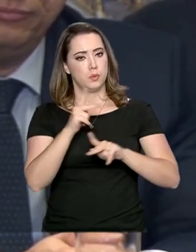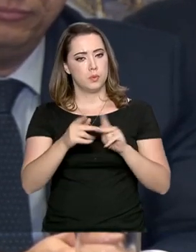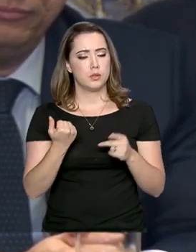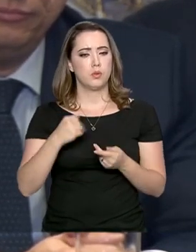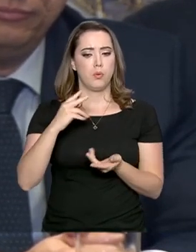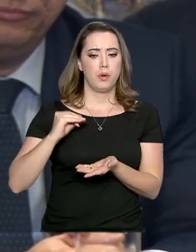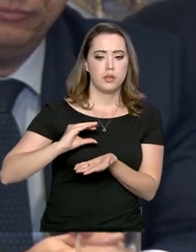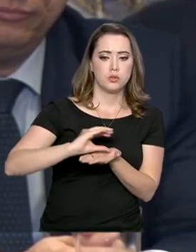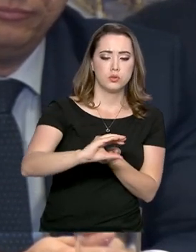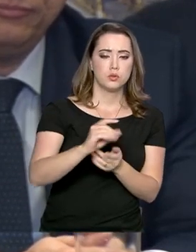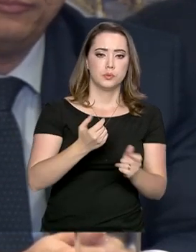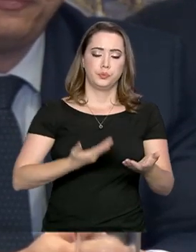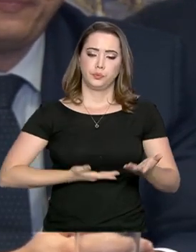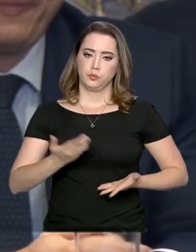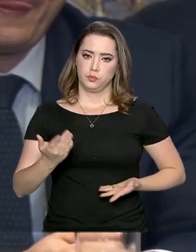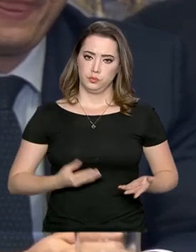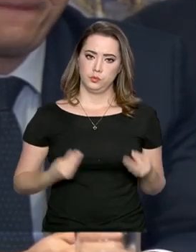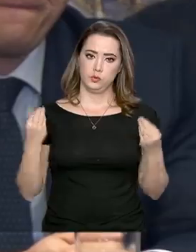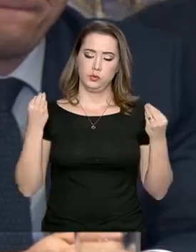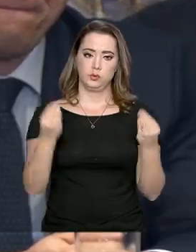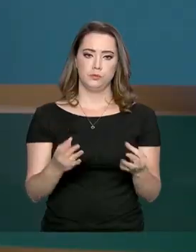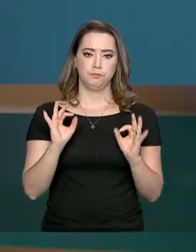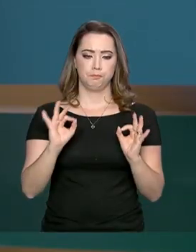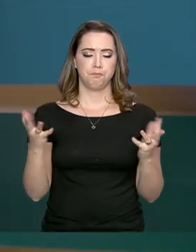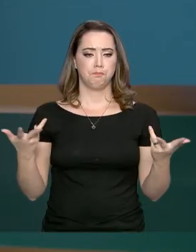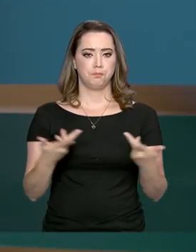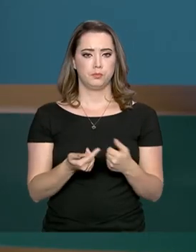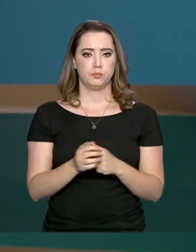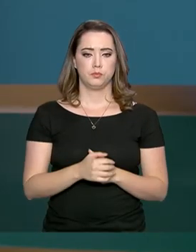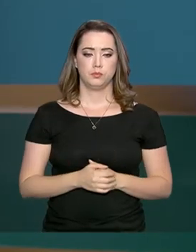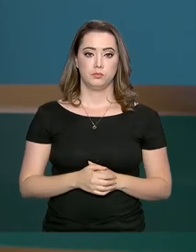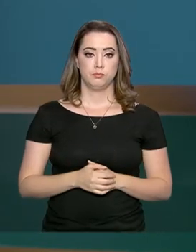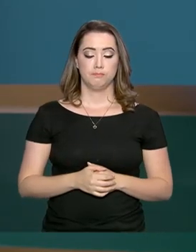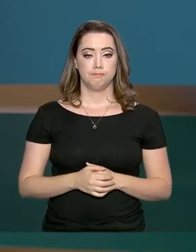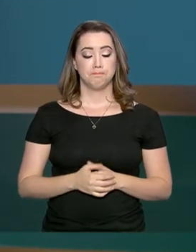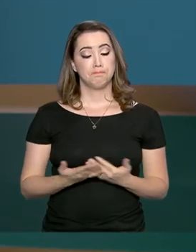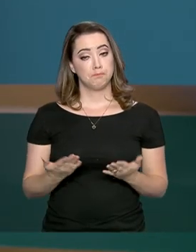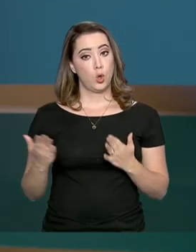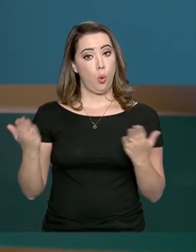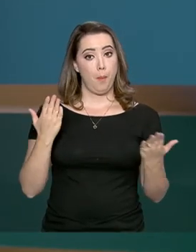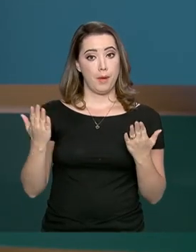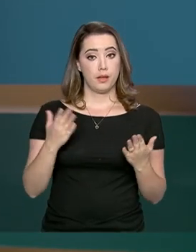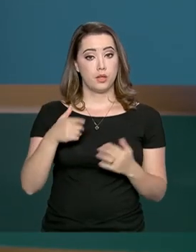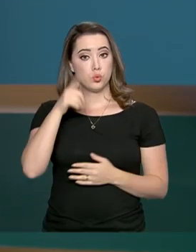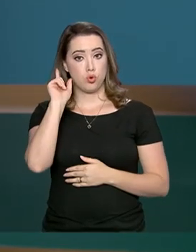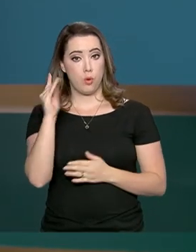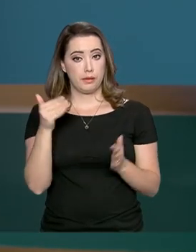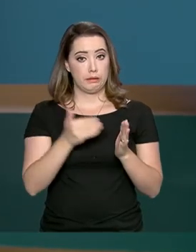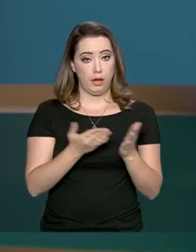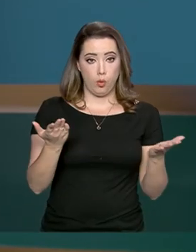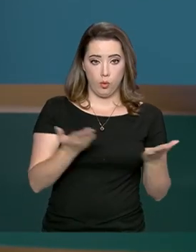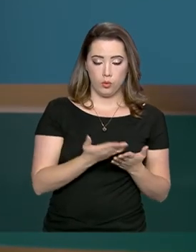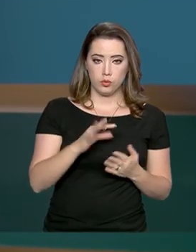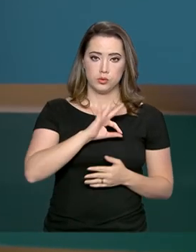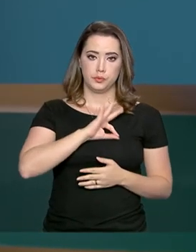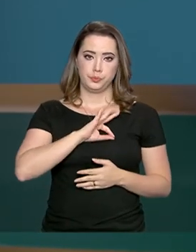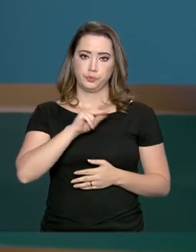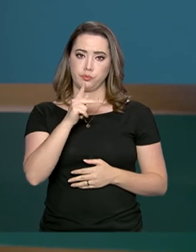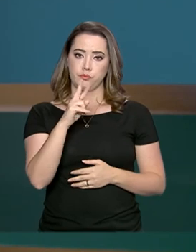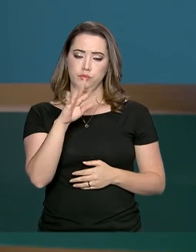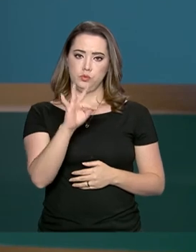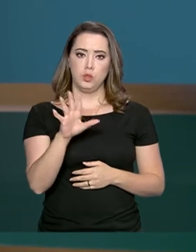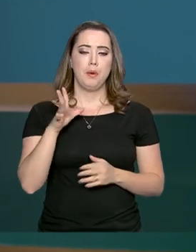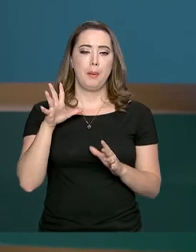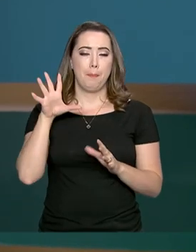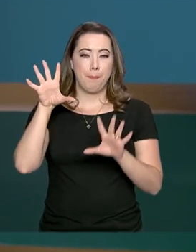investimentos e mais serviços prestados com qualidade. De ontem para hoje, a Polícia Rodoviária Federal apreendeu dois